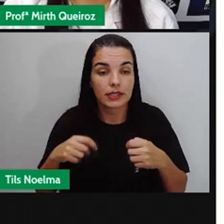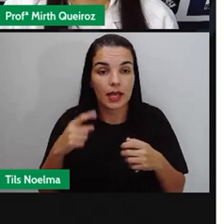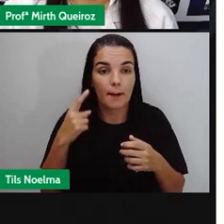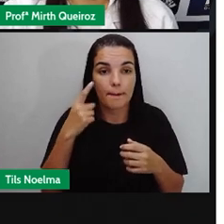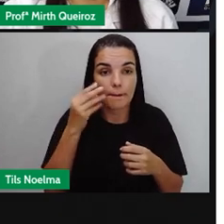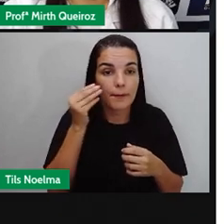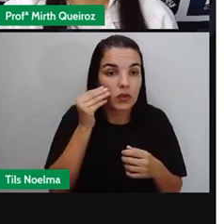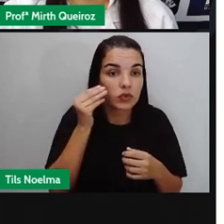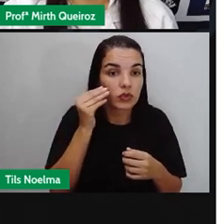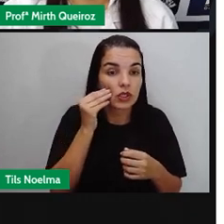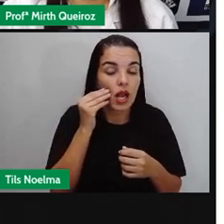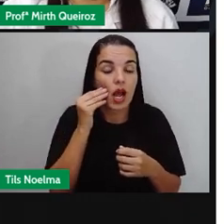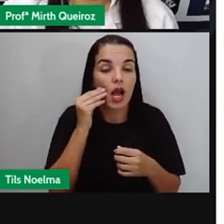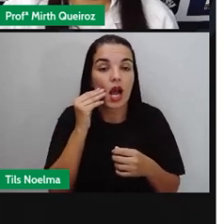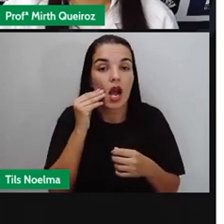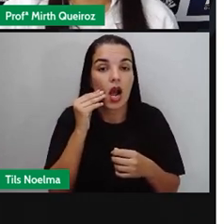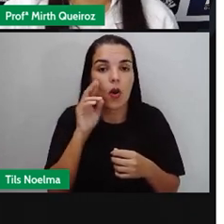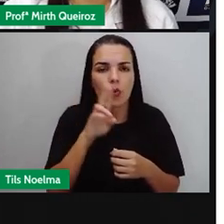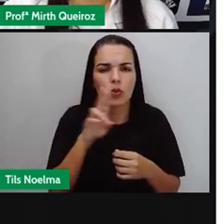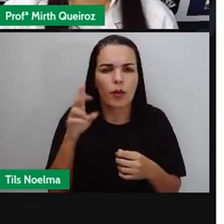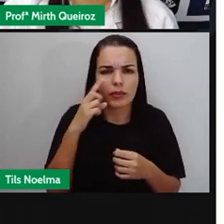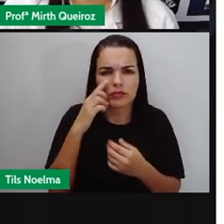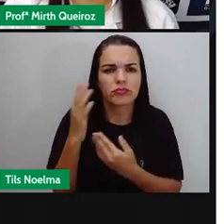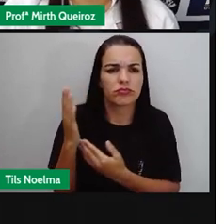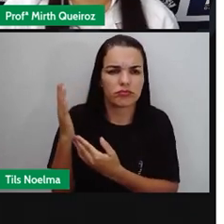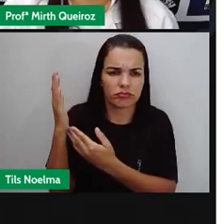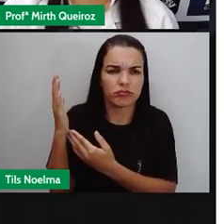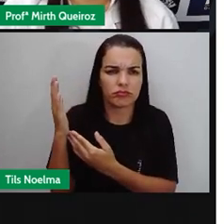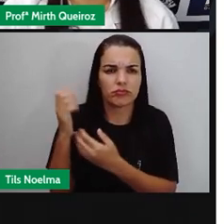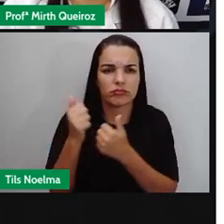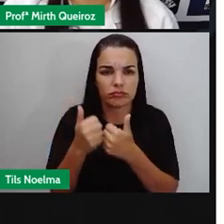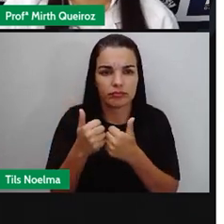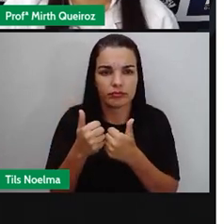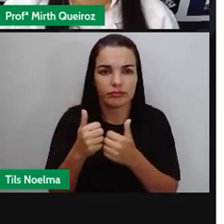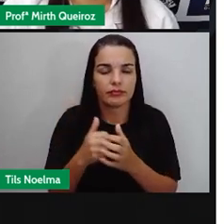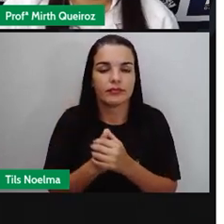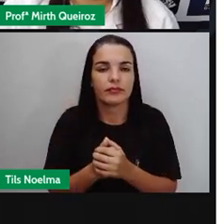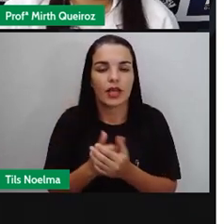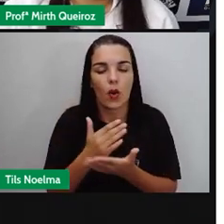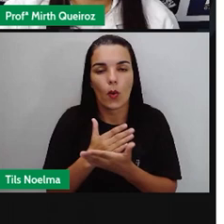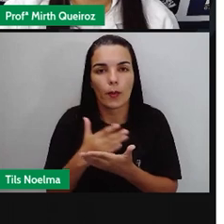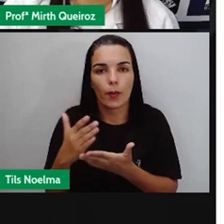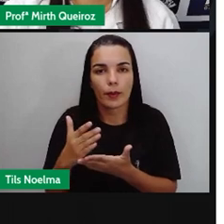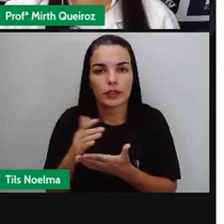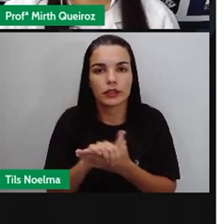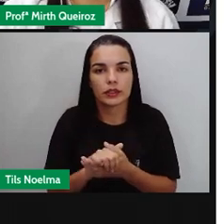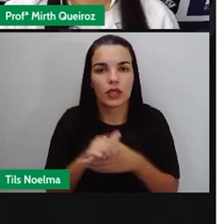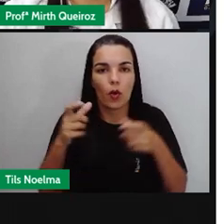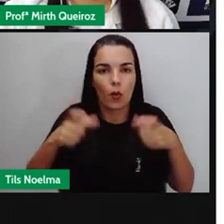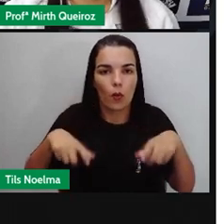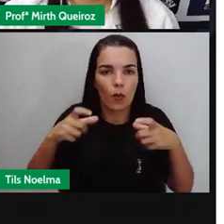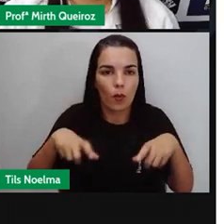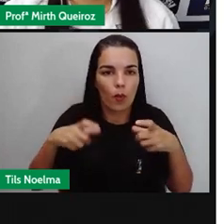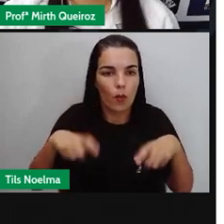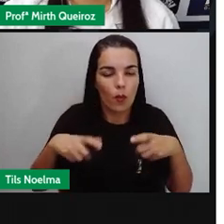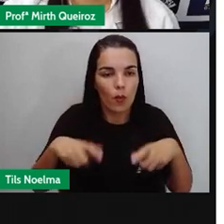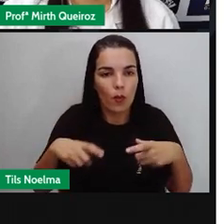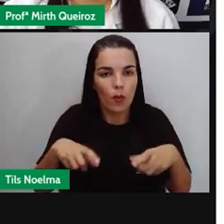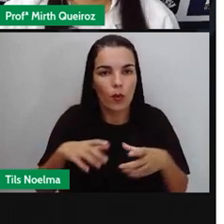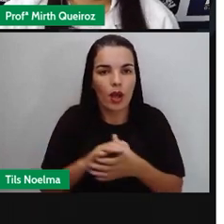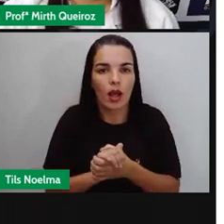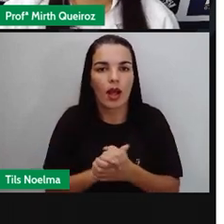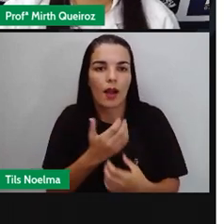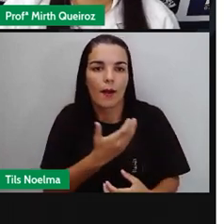esses itens que nós temos aqui Na imagem, né? O ponto de partida Onde começa a história